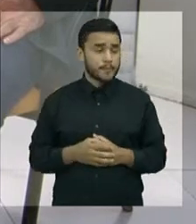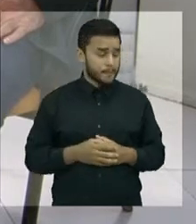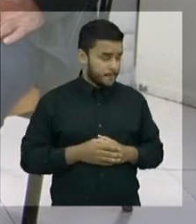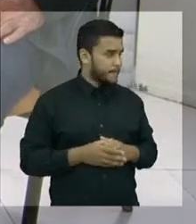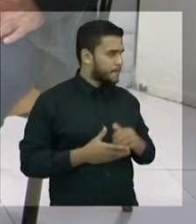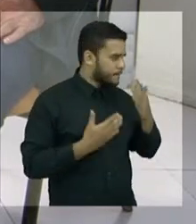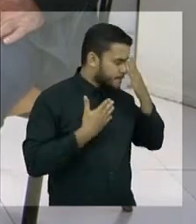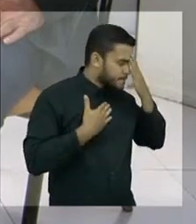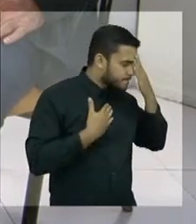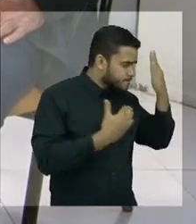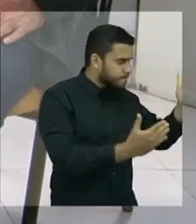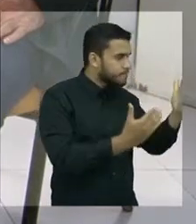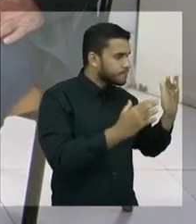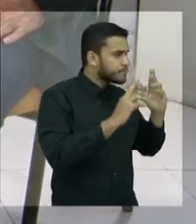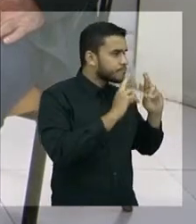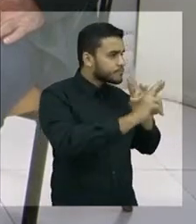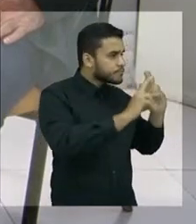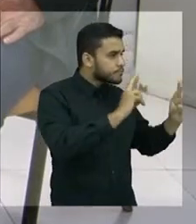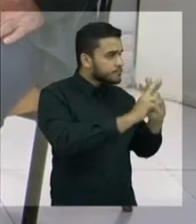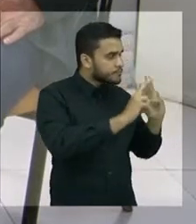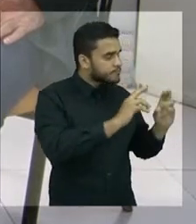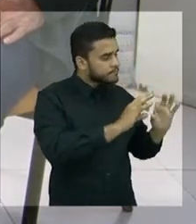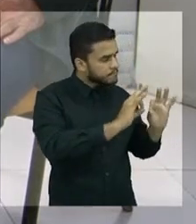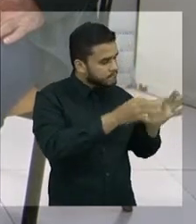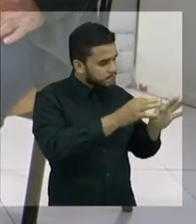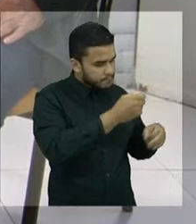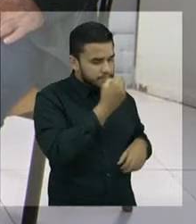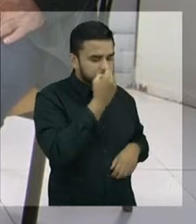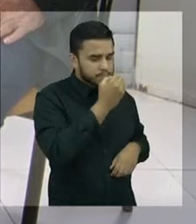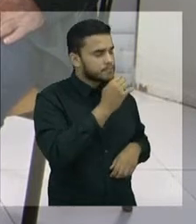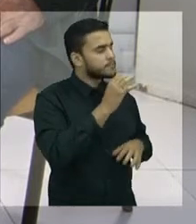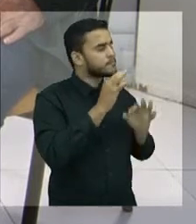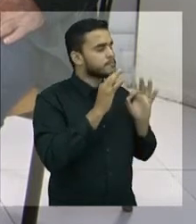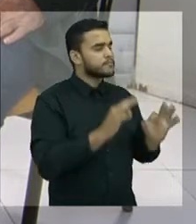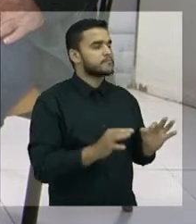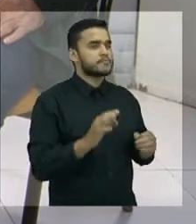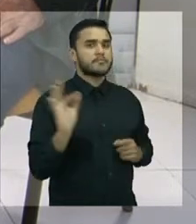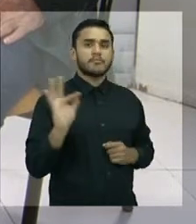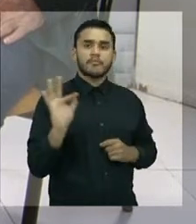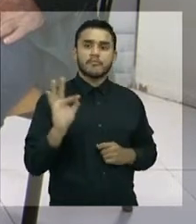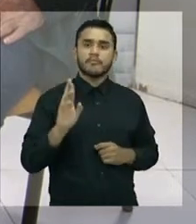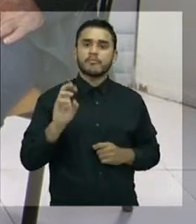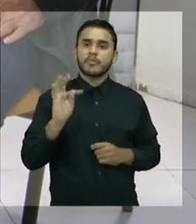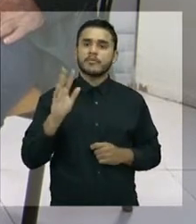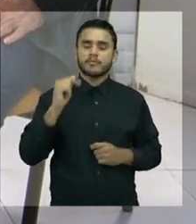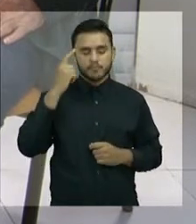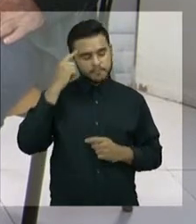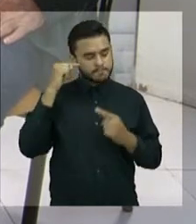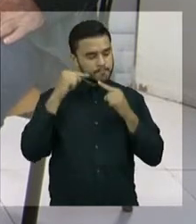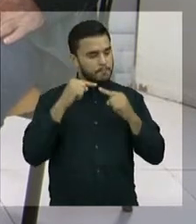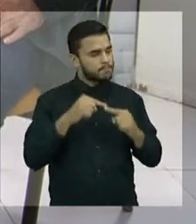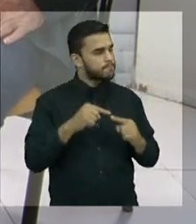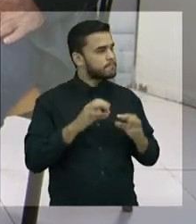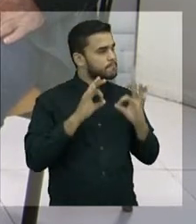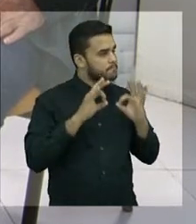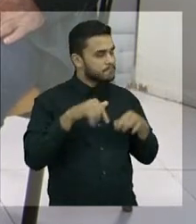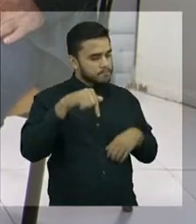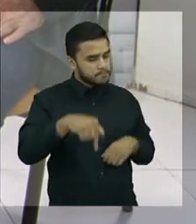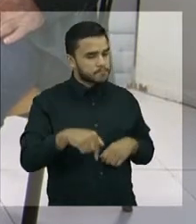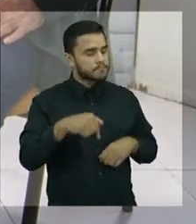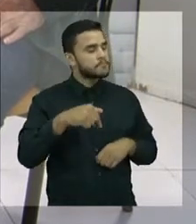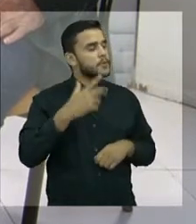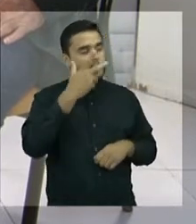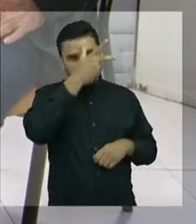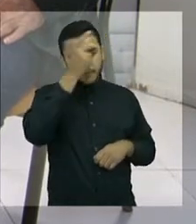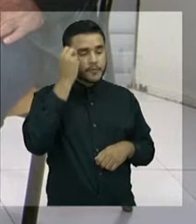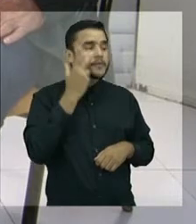pela entrevista. Eu gosto muito de conversar com o senhor, porque o senhor tem sempre os aspectos realmente coerentes na política local e nacional.